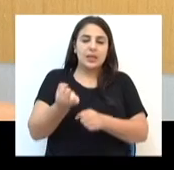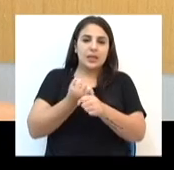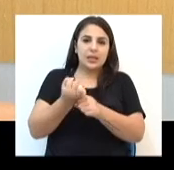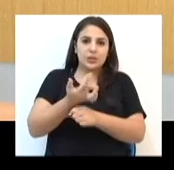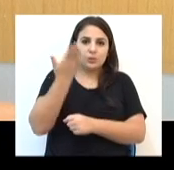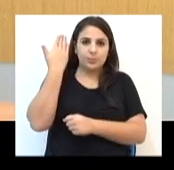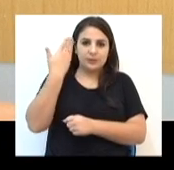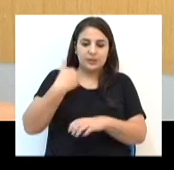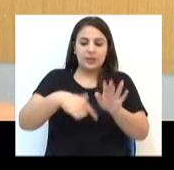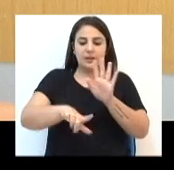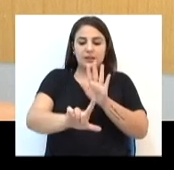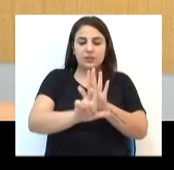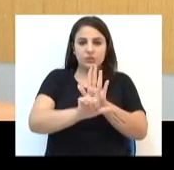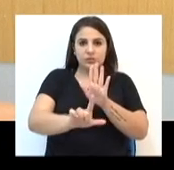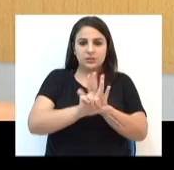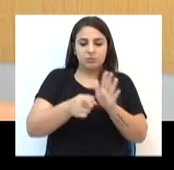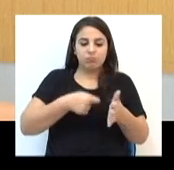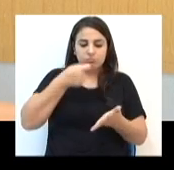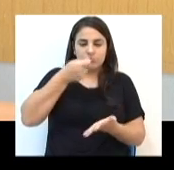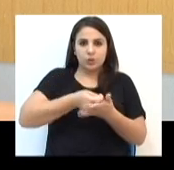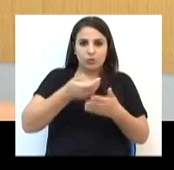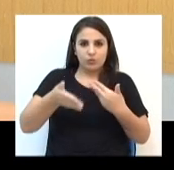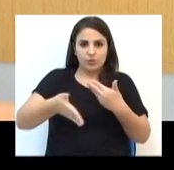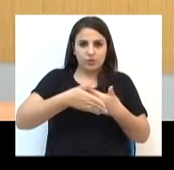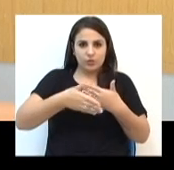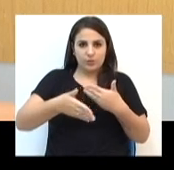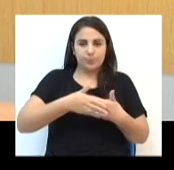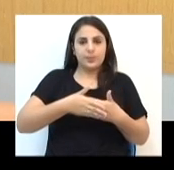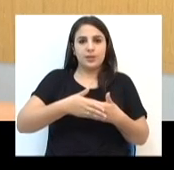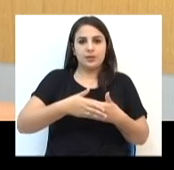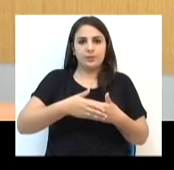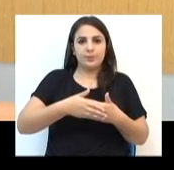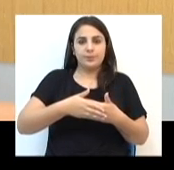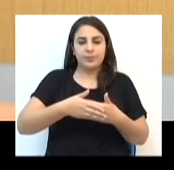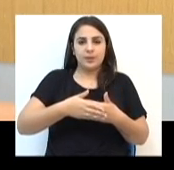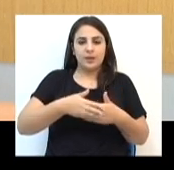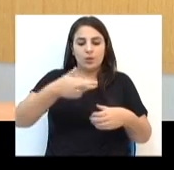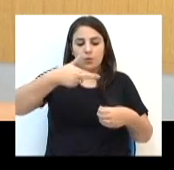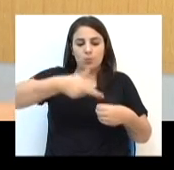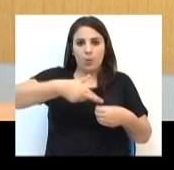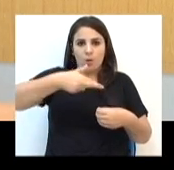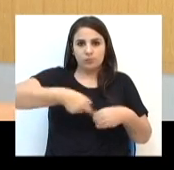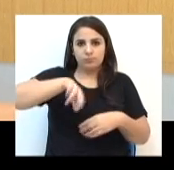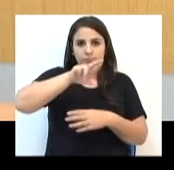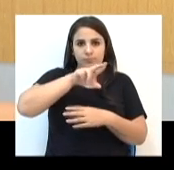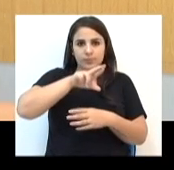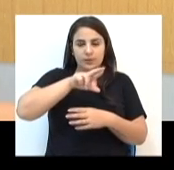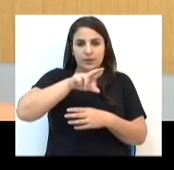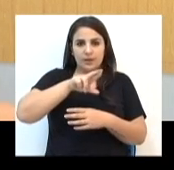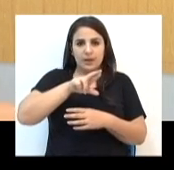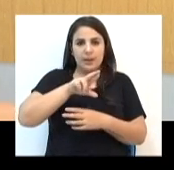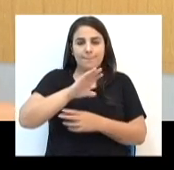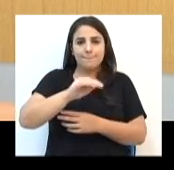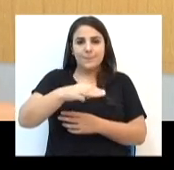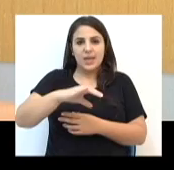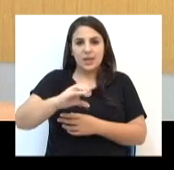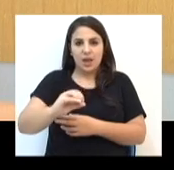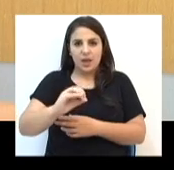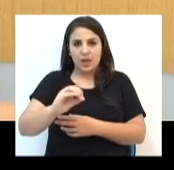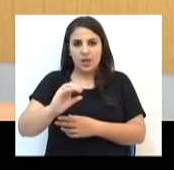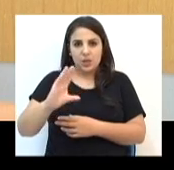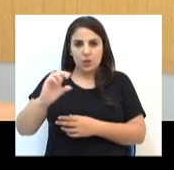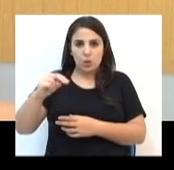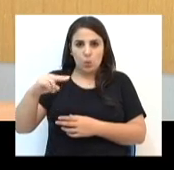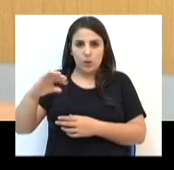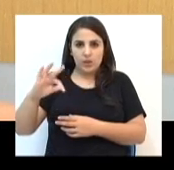No ano passado, a legislação que obriga o fechamento dos postos de combustíveis à meia-noite e proíbe o